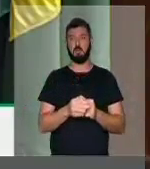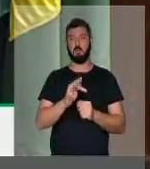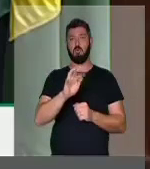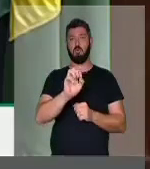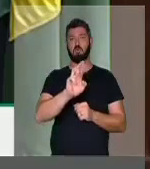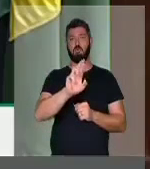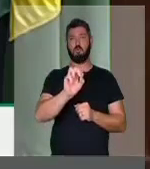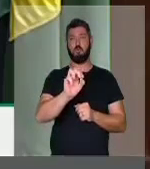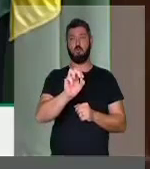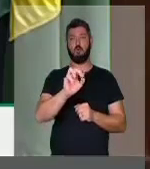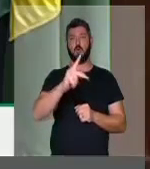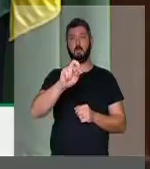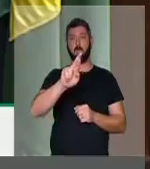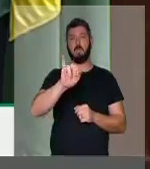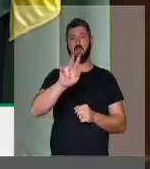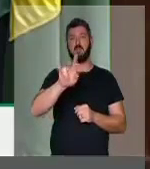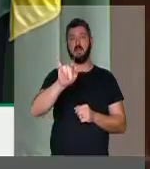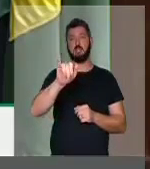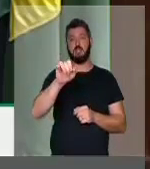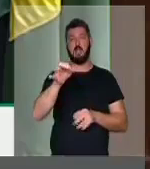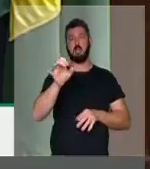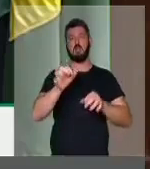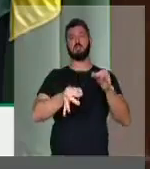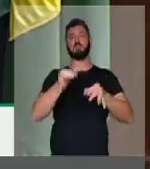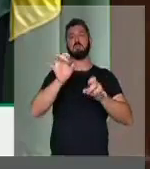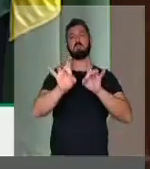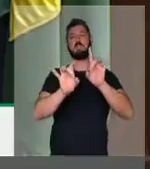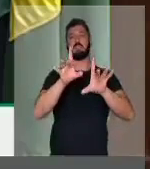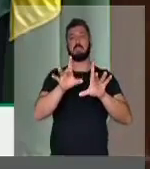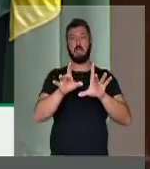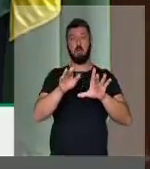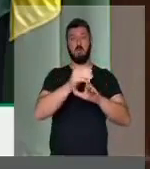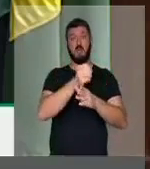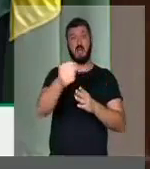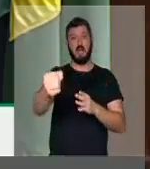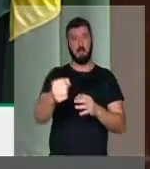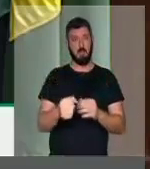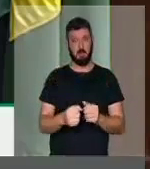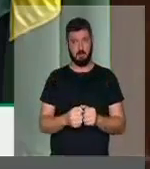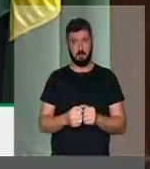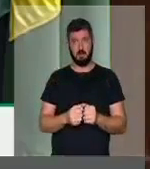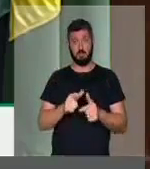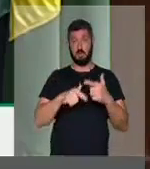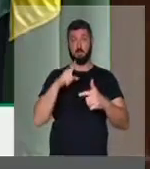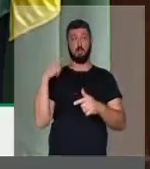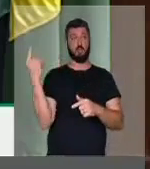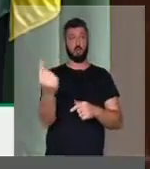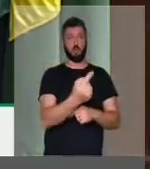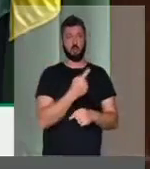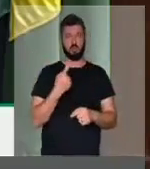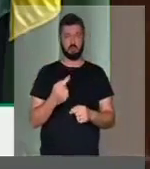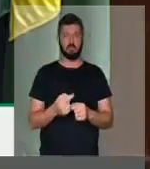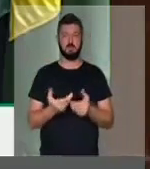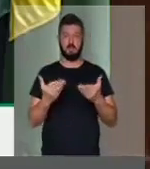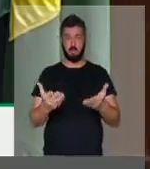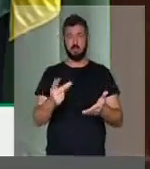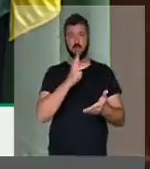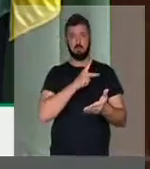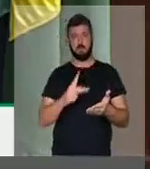foro privilegiado estará depois do nosso trabalho com os dias contados. Era isso, presidente, senhoras e senhores deputados,